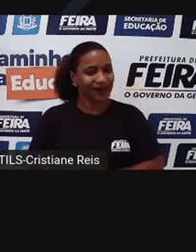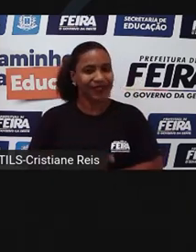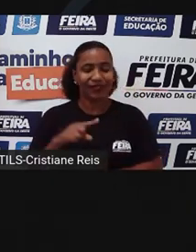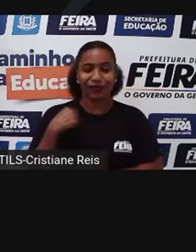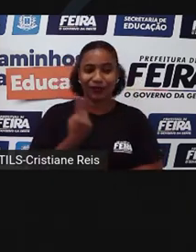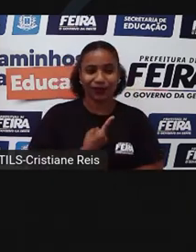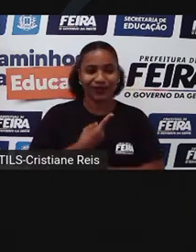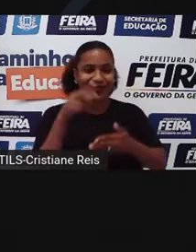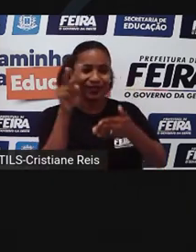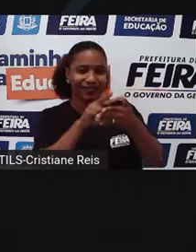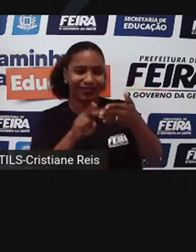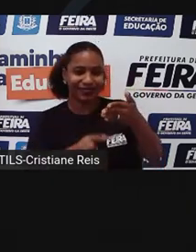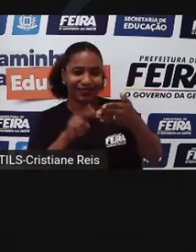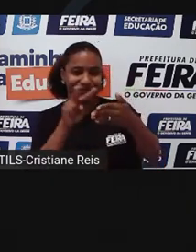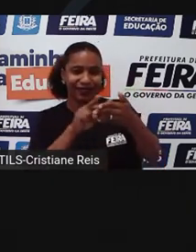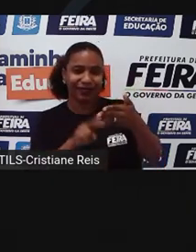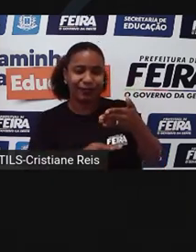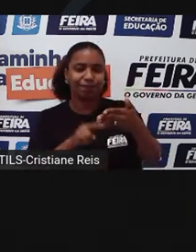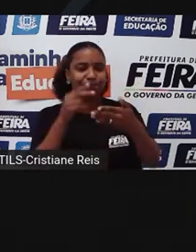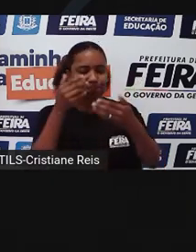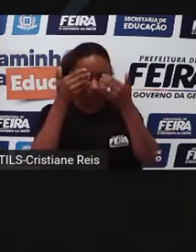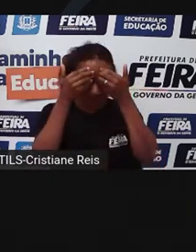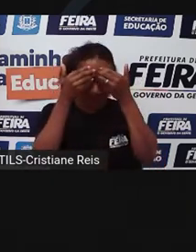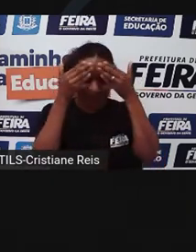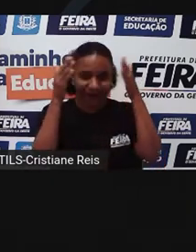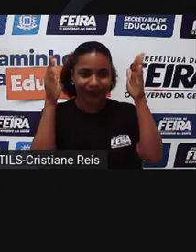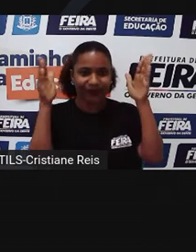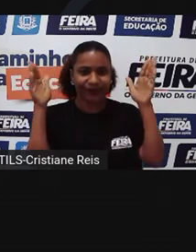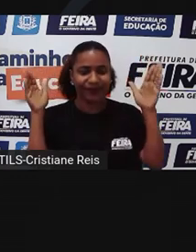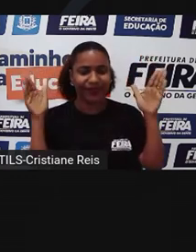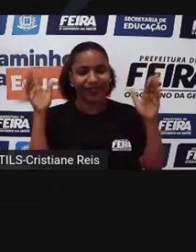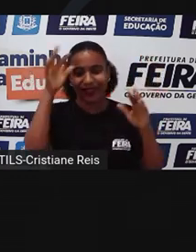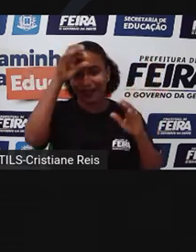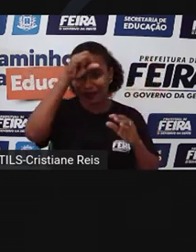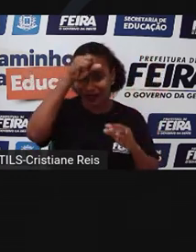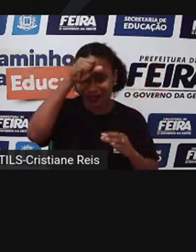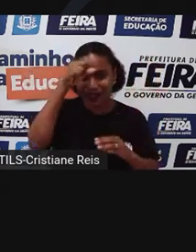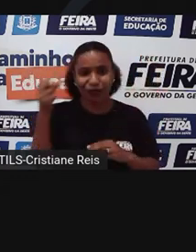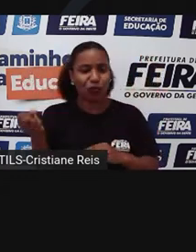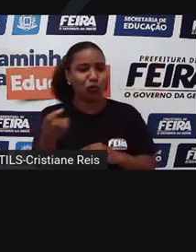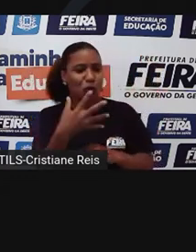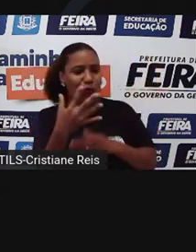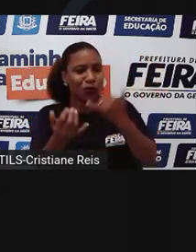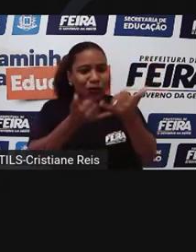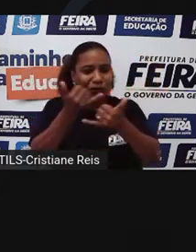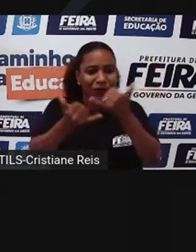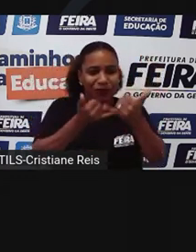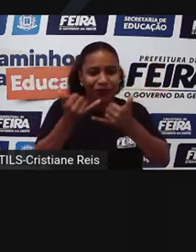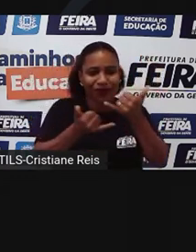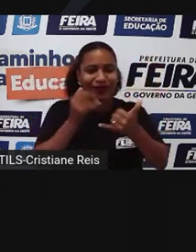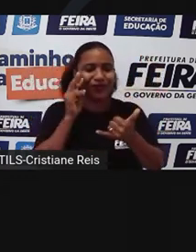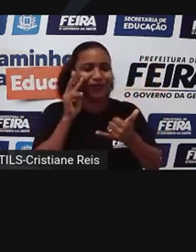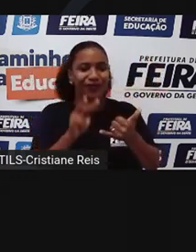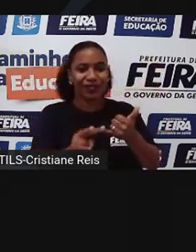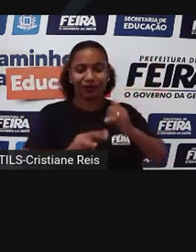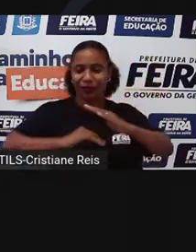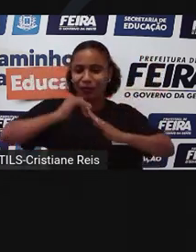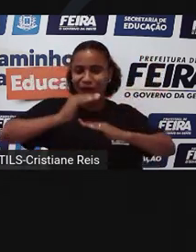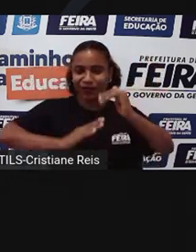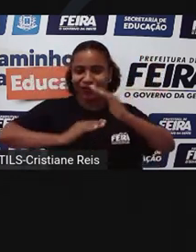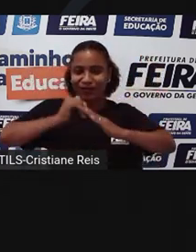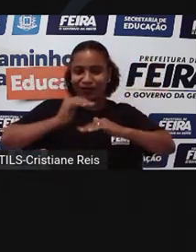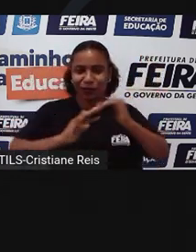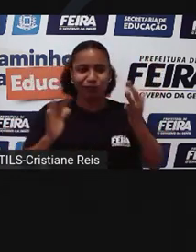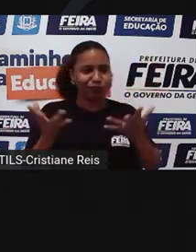expostos também nos instiga a explorar um mundo diferente, um novo hobby e até mesmo vermos o nosso potencial em profissões diferentes.